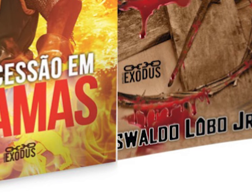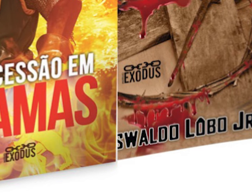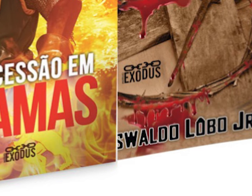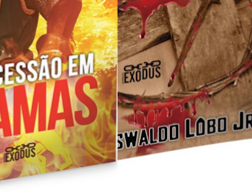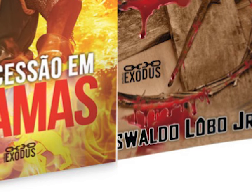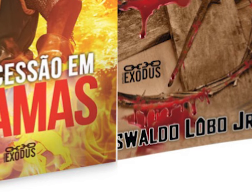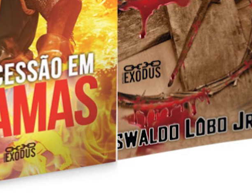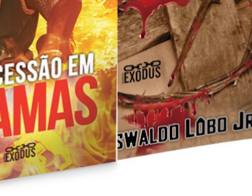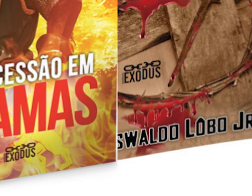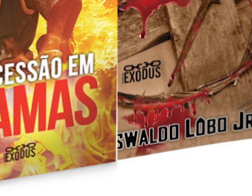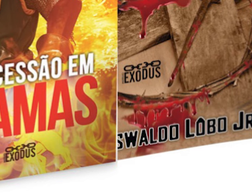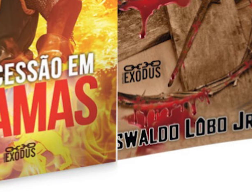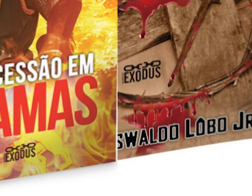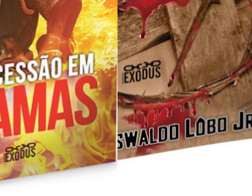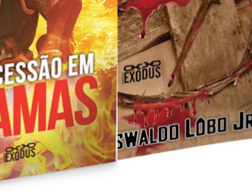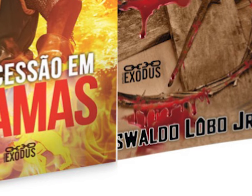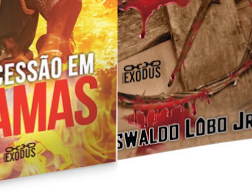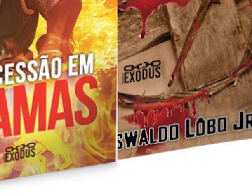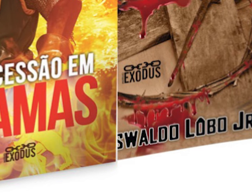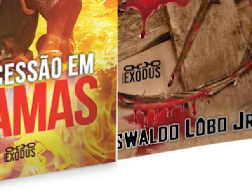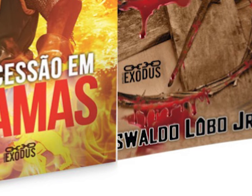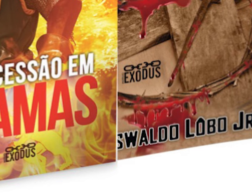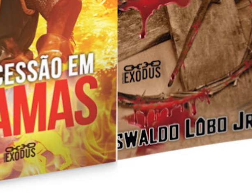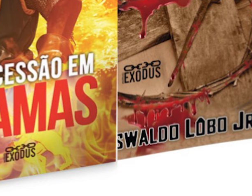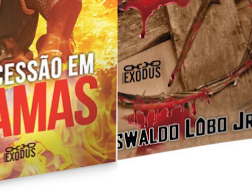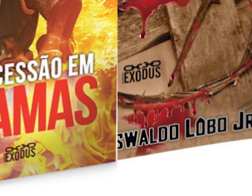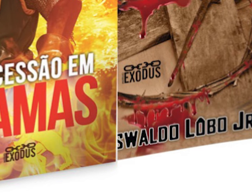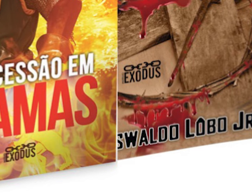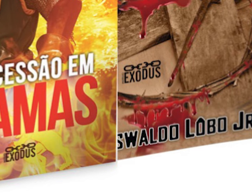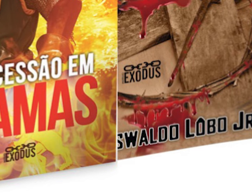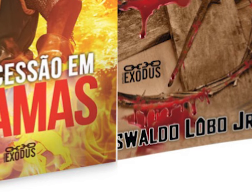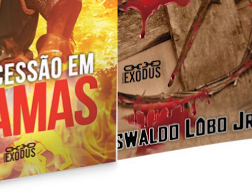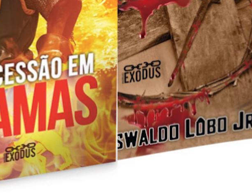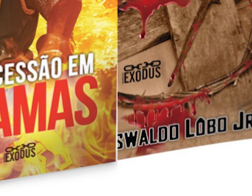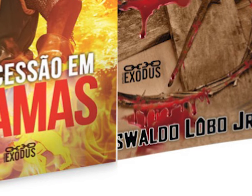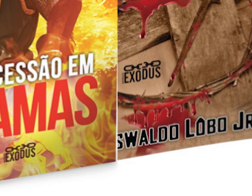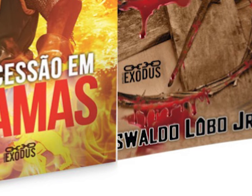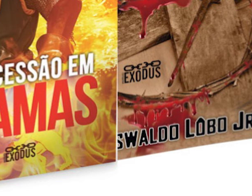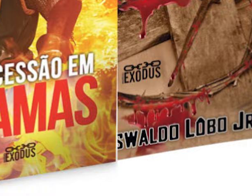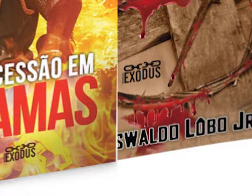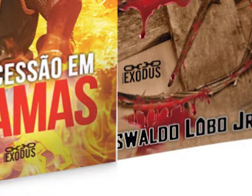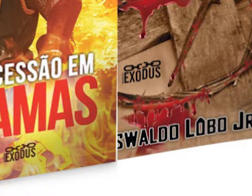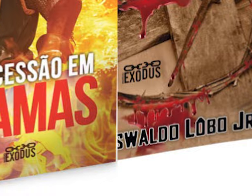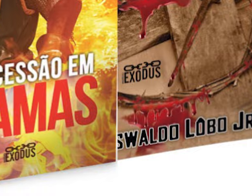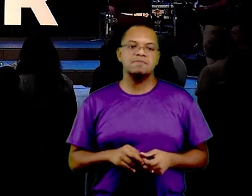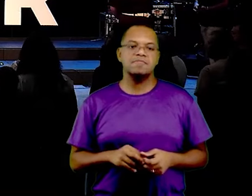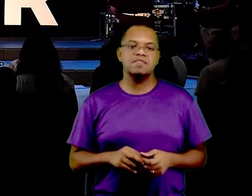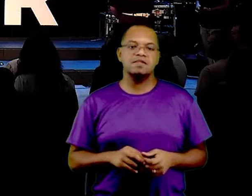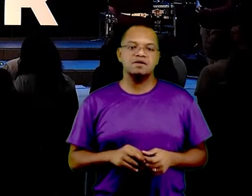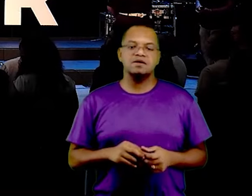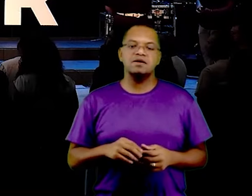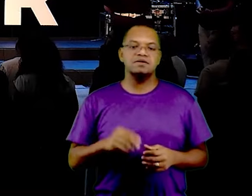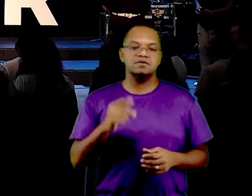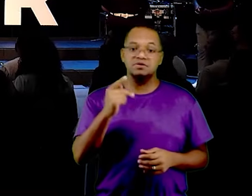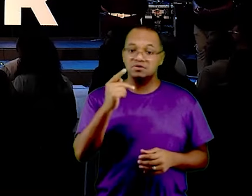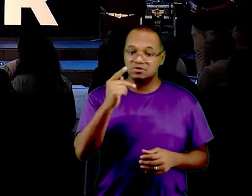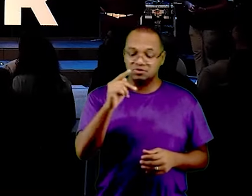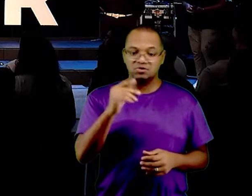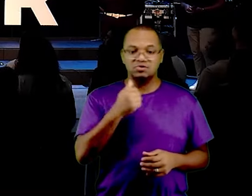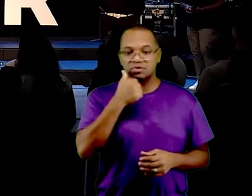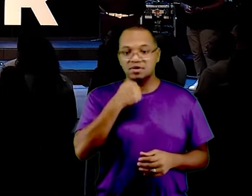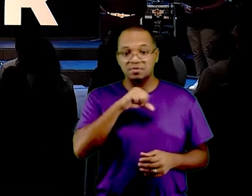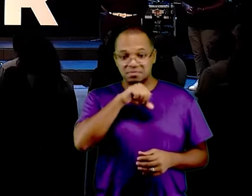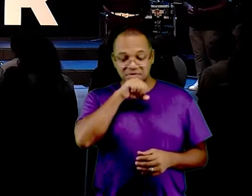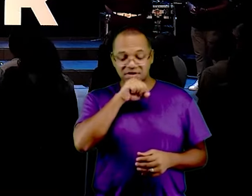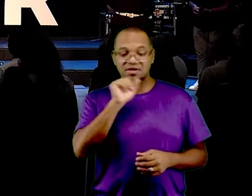palavra de bênção, a gente vai retirar a palavra de desgraça, eu vou fazer a mamãe, colocar a mão na sua cabeça, e abençoar a sua